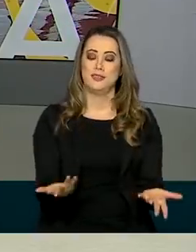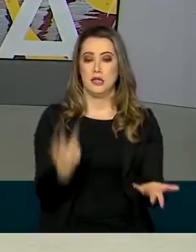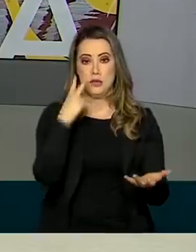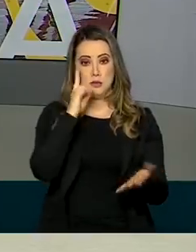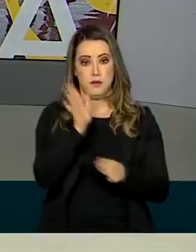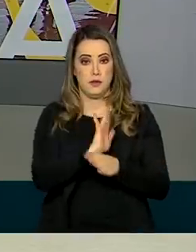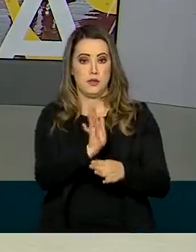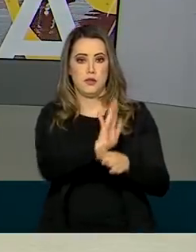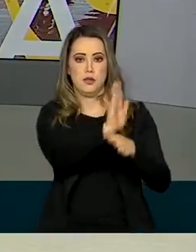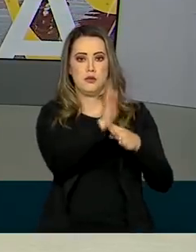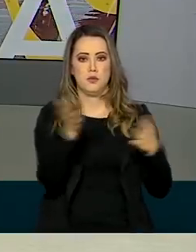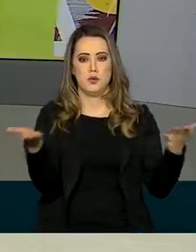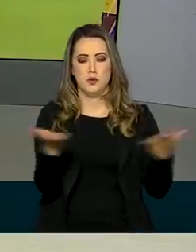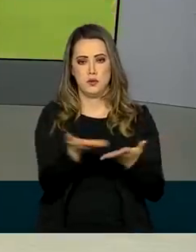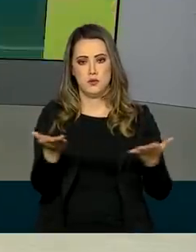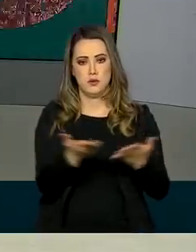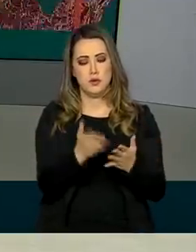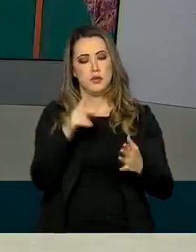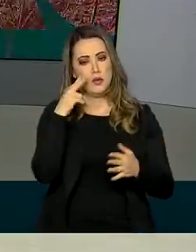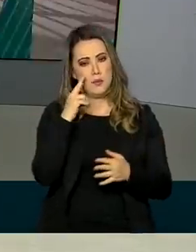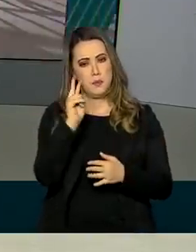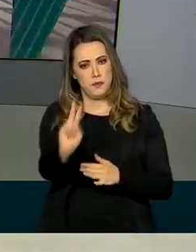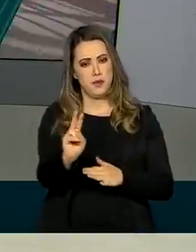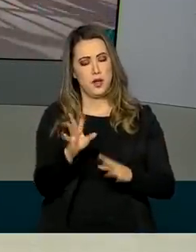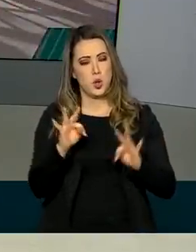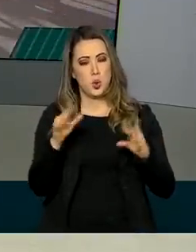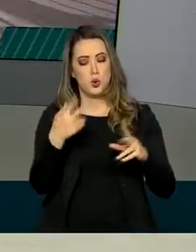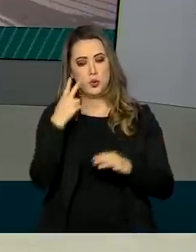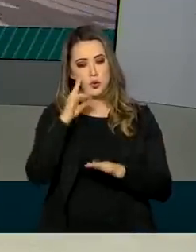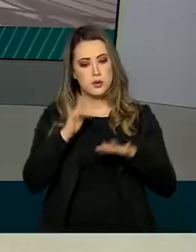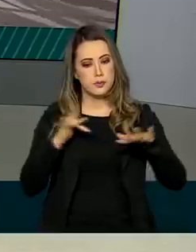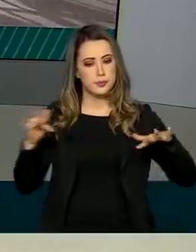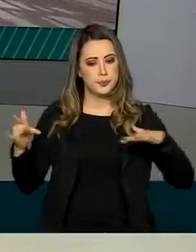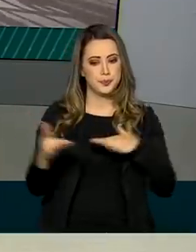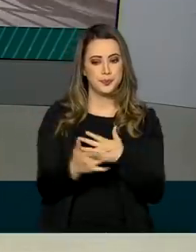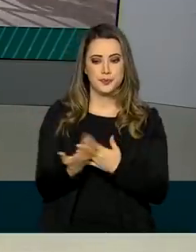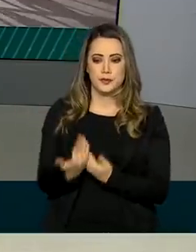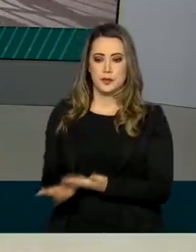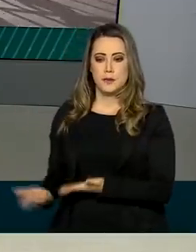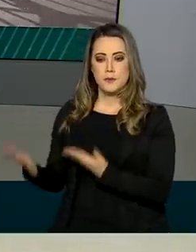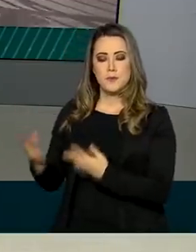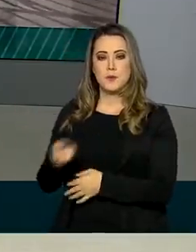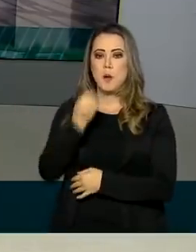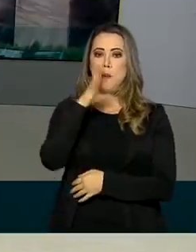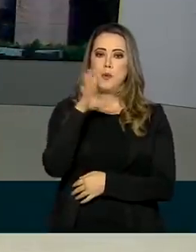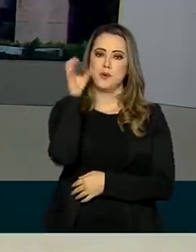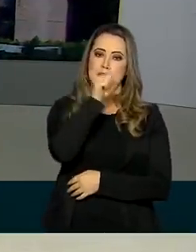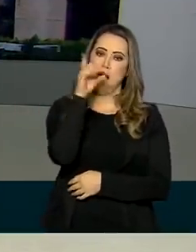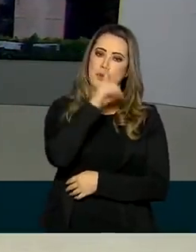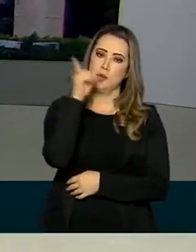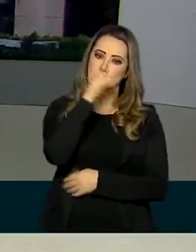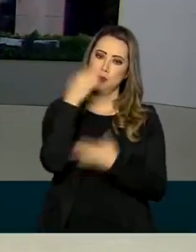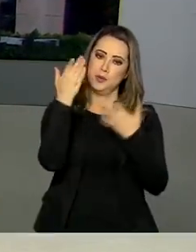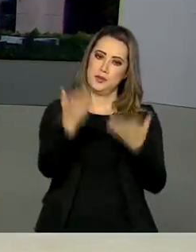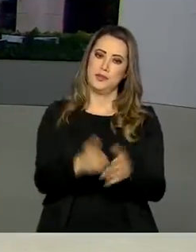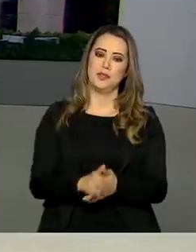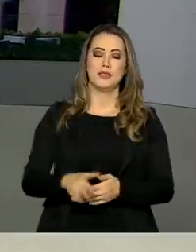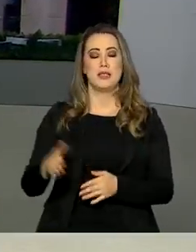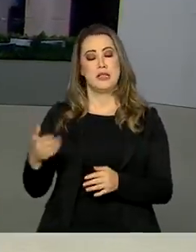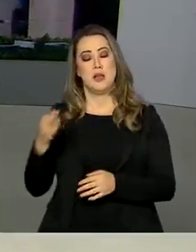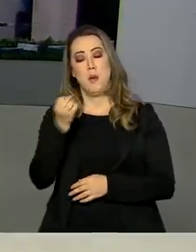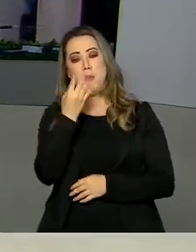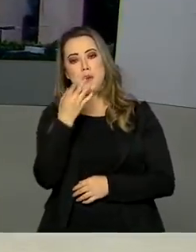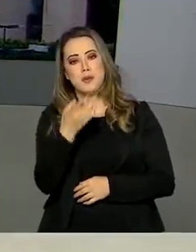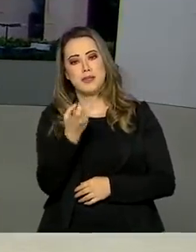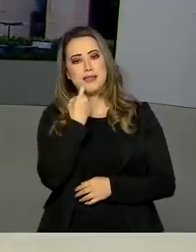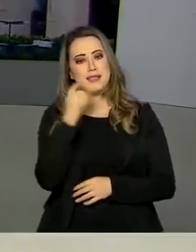reportagens de hoje desse jornal, você confere em todas as nossas redes sociais, um excelente fim de semana para você. Ótima sexta